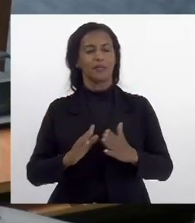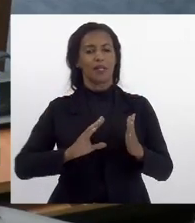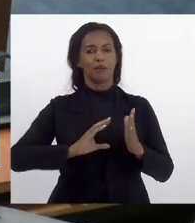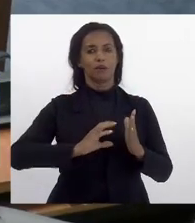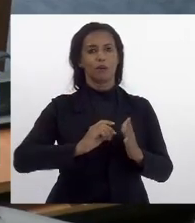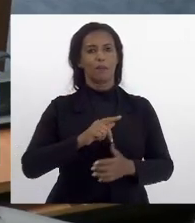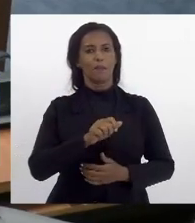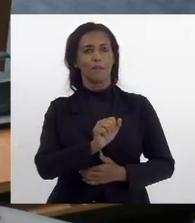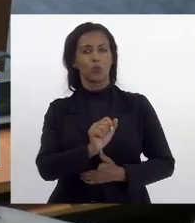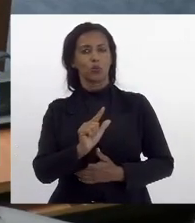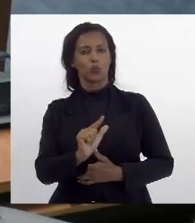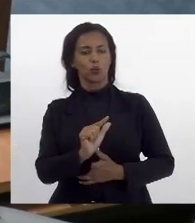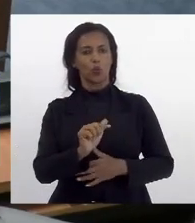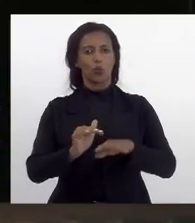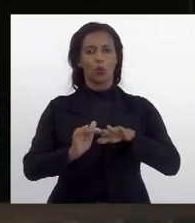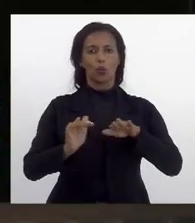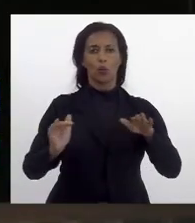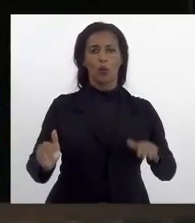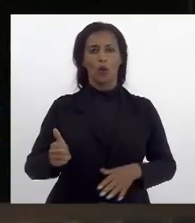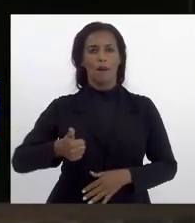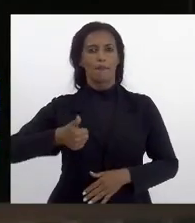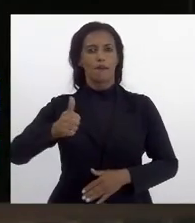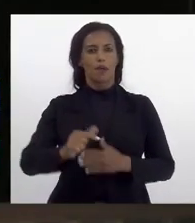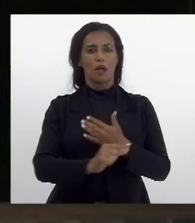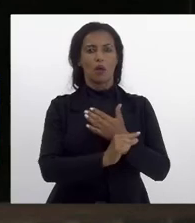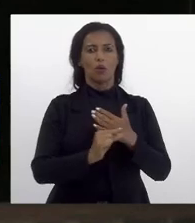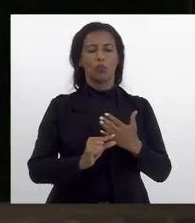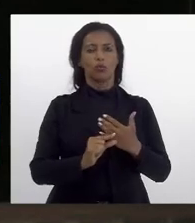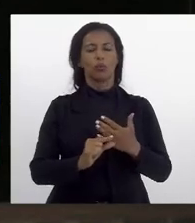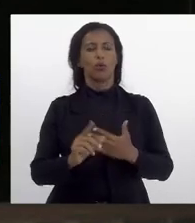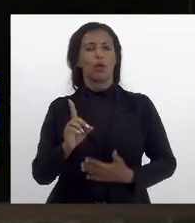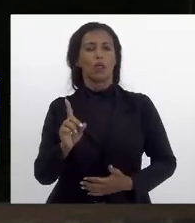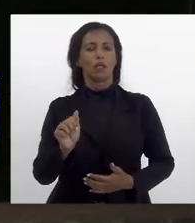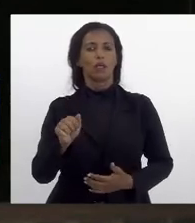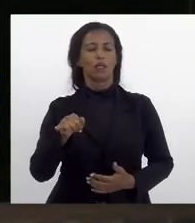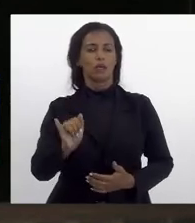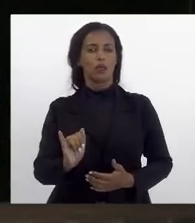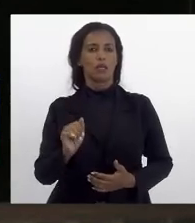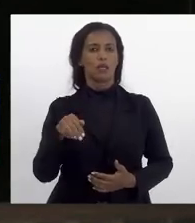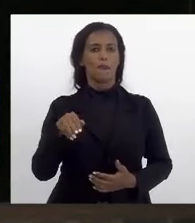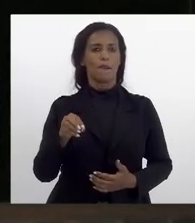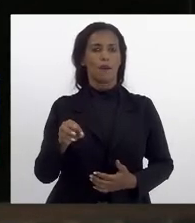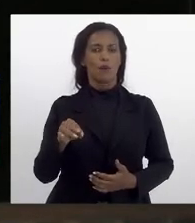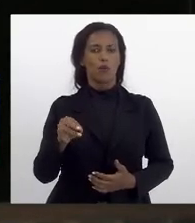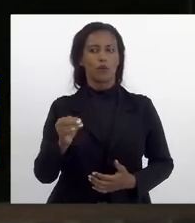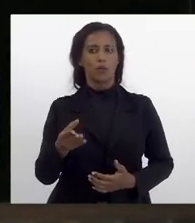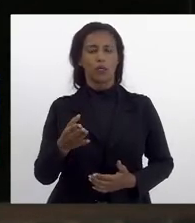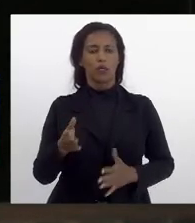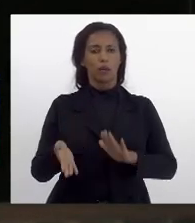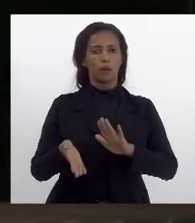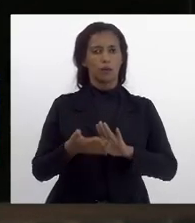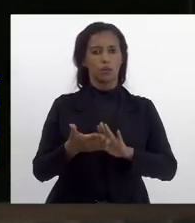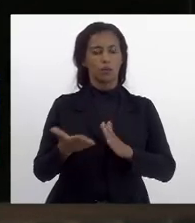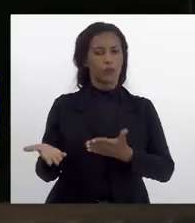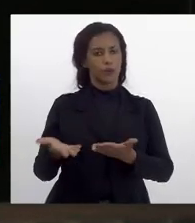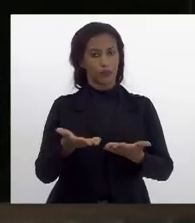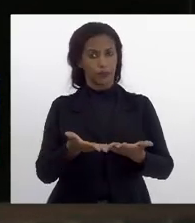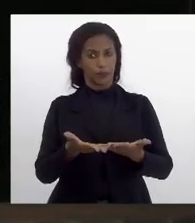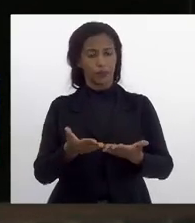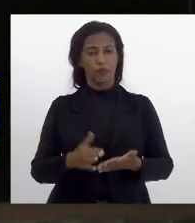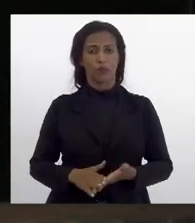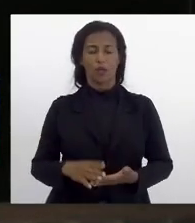em especial a primeira autora deputada Dani Monteiro pela proposição